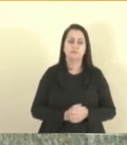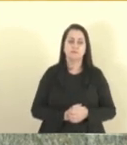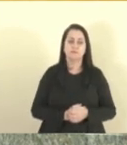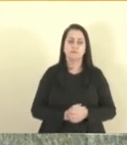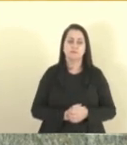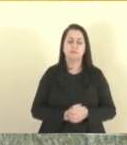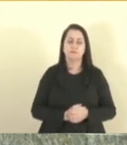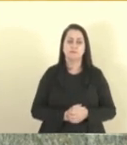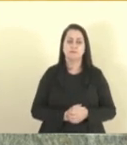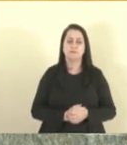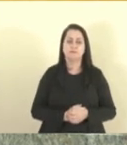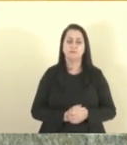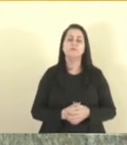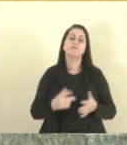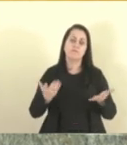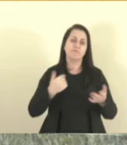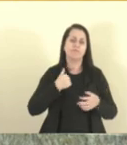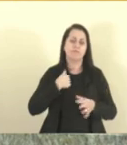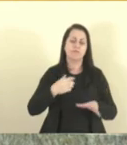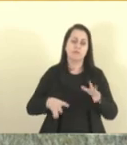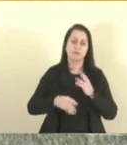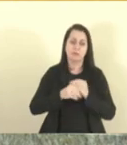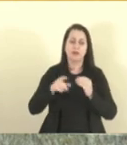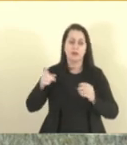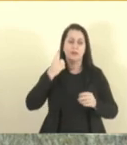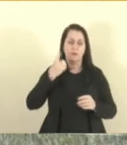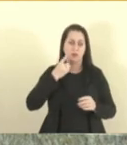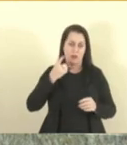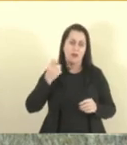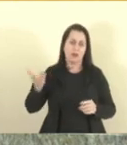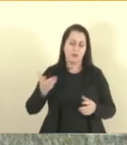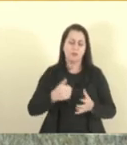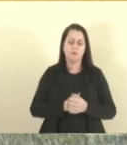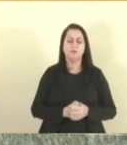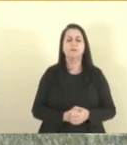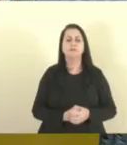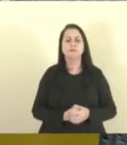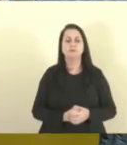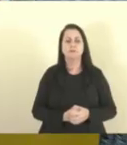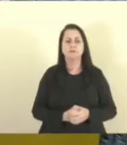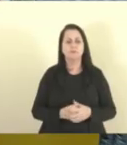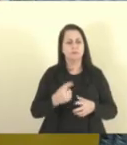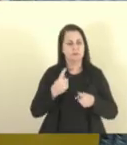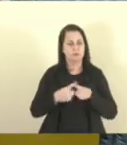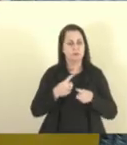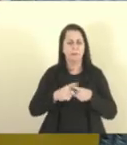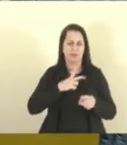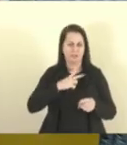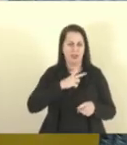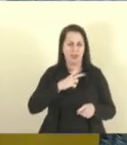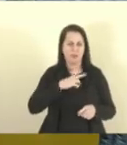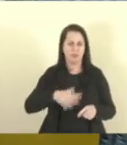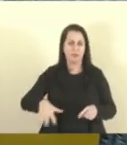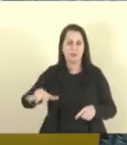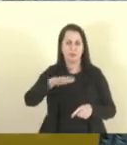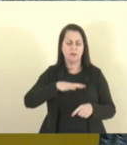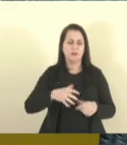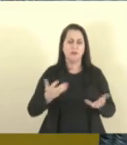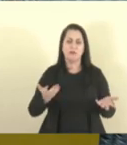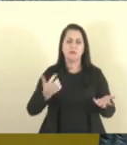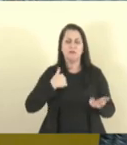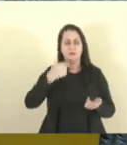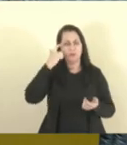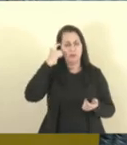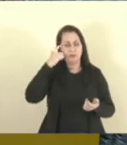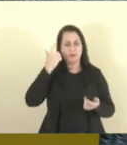É, não, é, reforçar a fala do deputado Marzinho, acho que propriedade privada, eu sigo da lógica, ela é